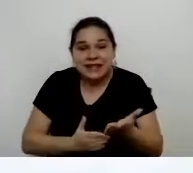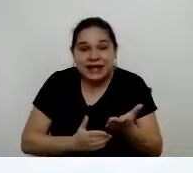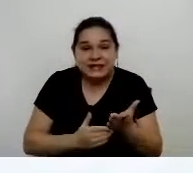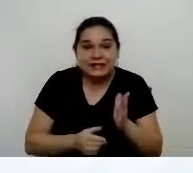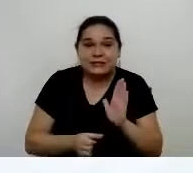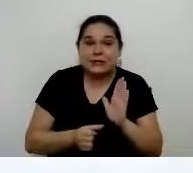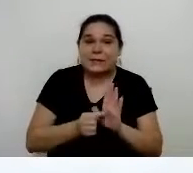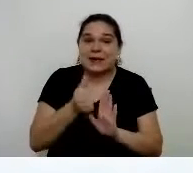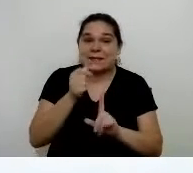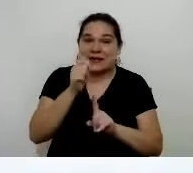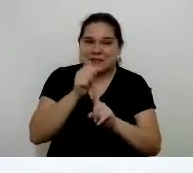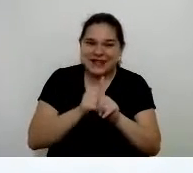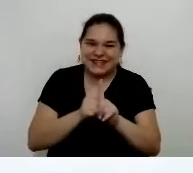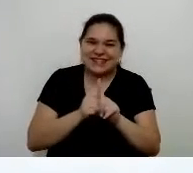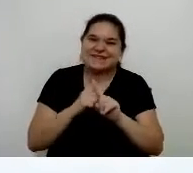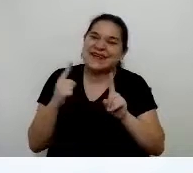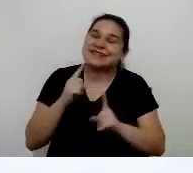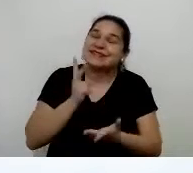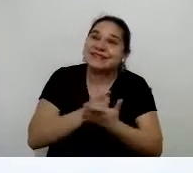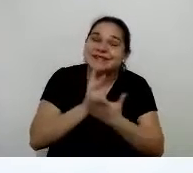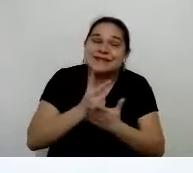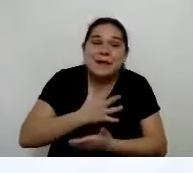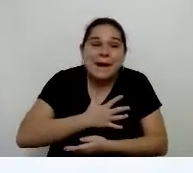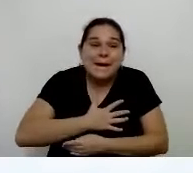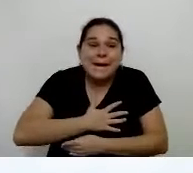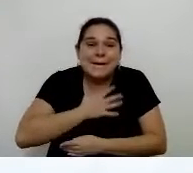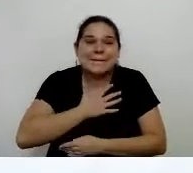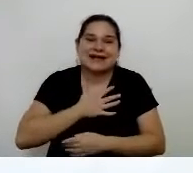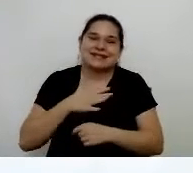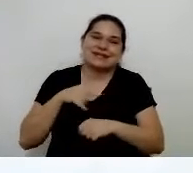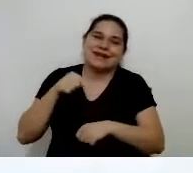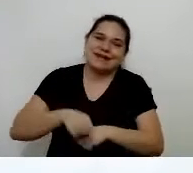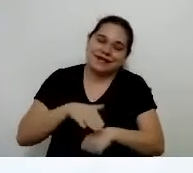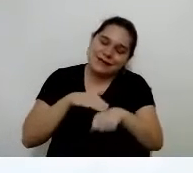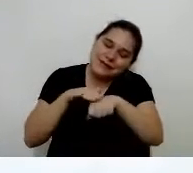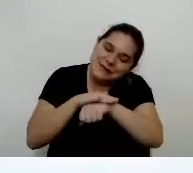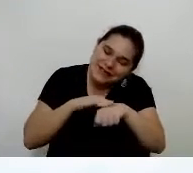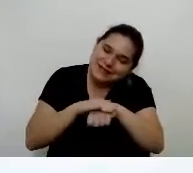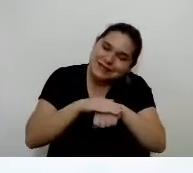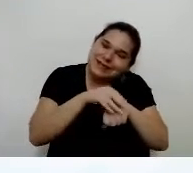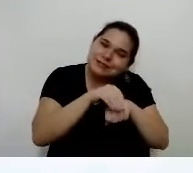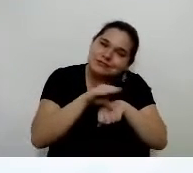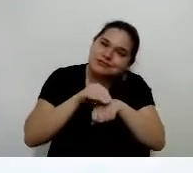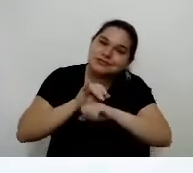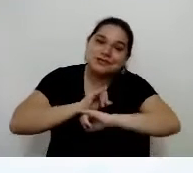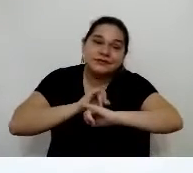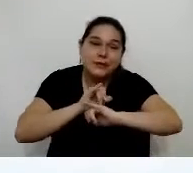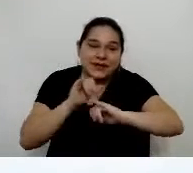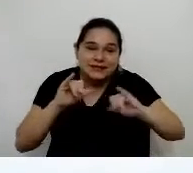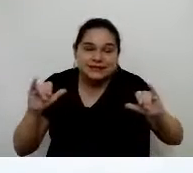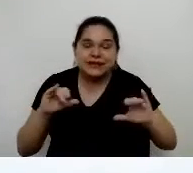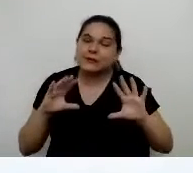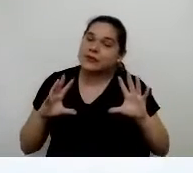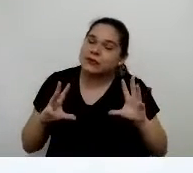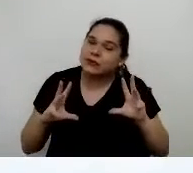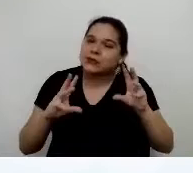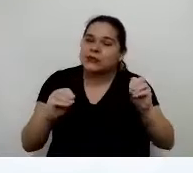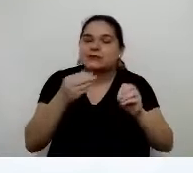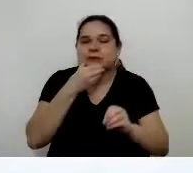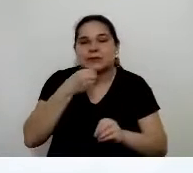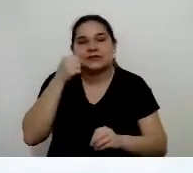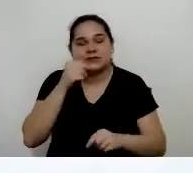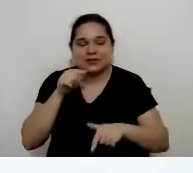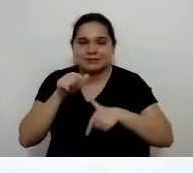mas é sempre um prazer estar aqui conversando com você e claro, levando informações aí a todos os nossos